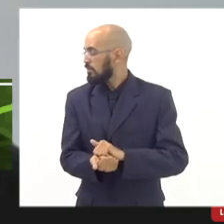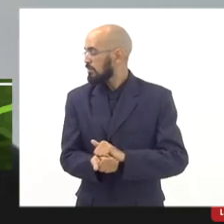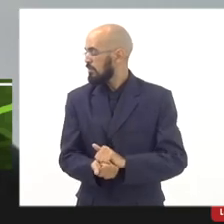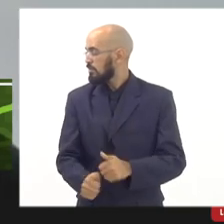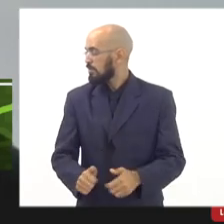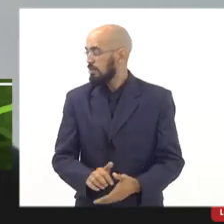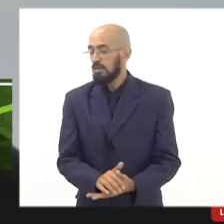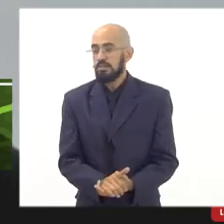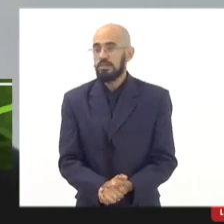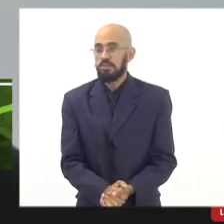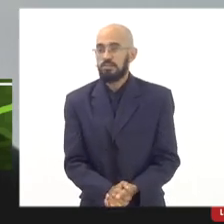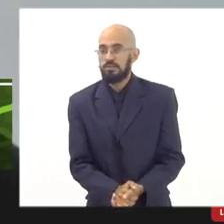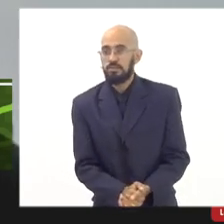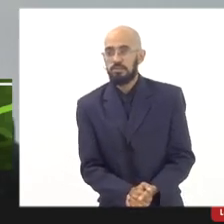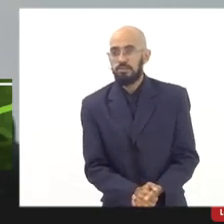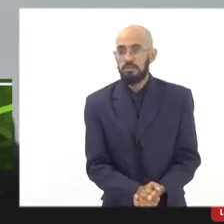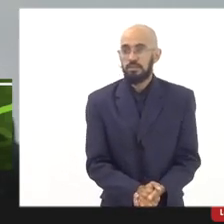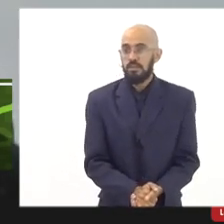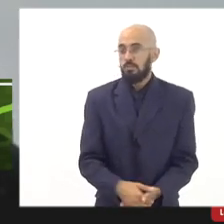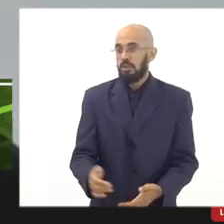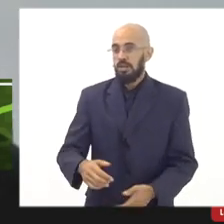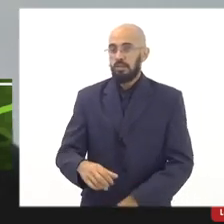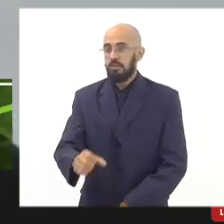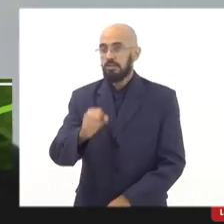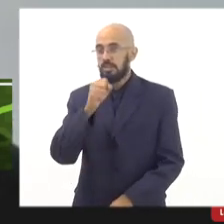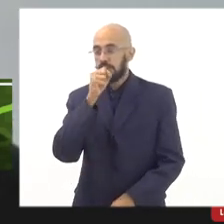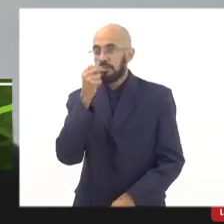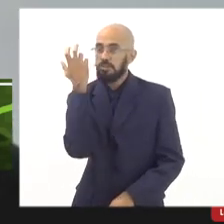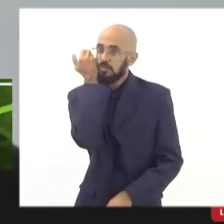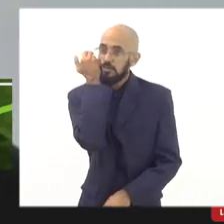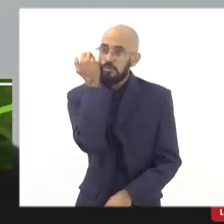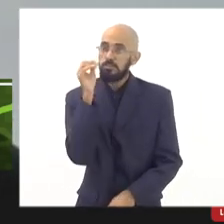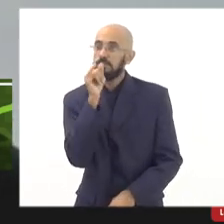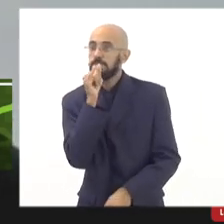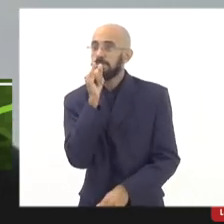falou, deu o exemplo da cenoura, por exemplo. Não tem como